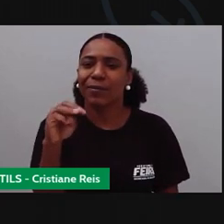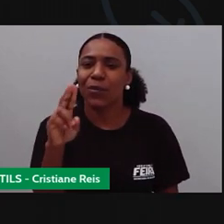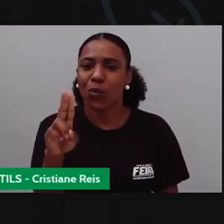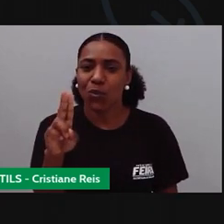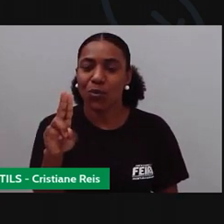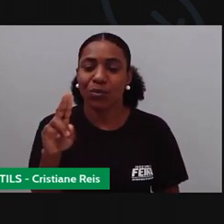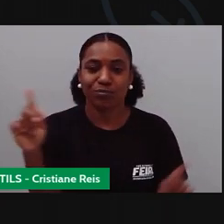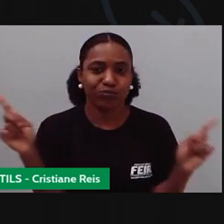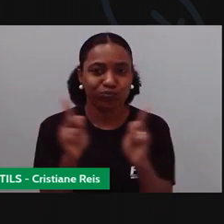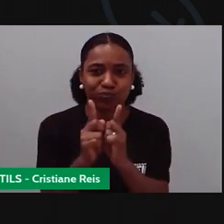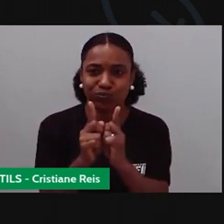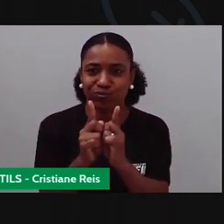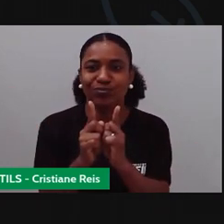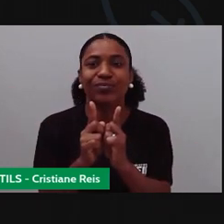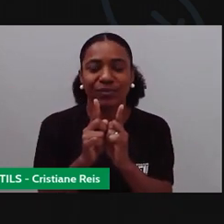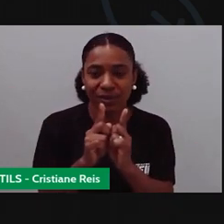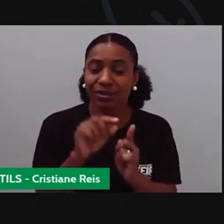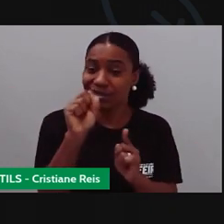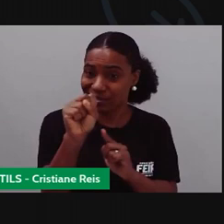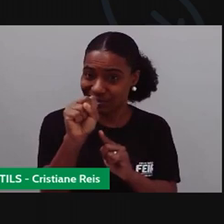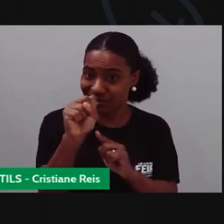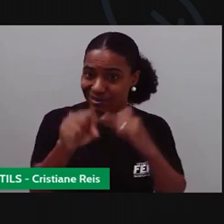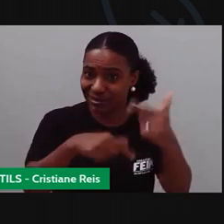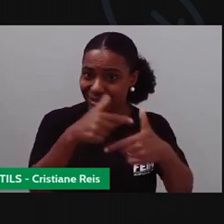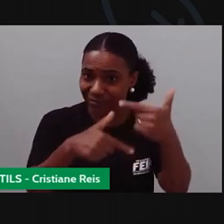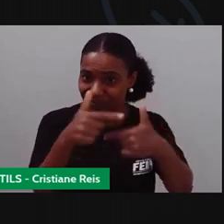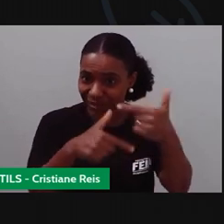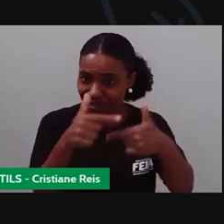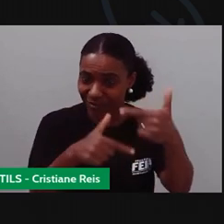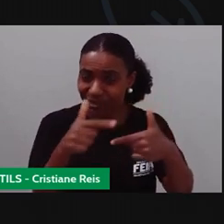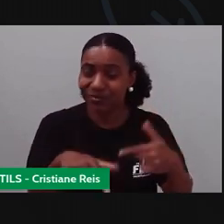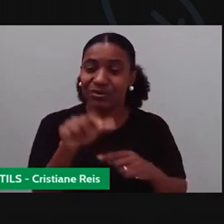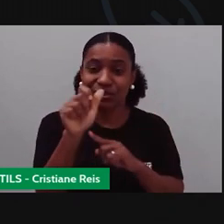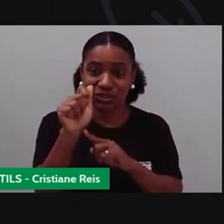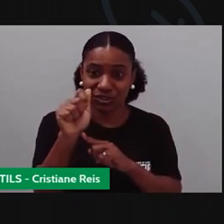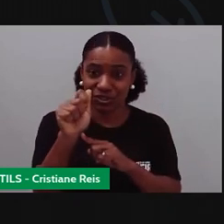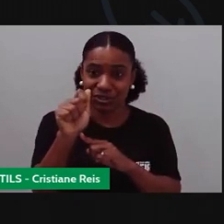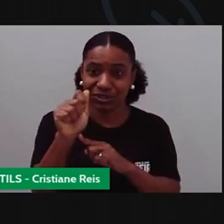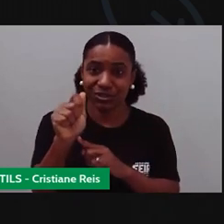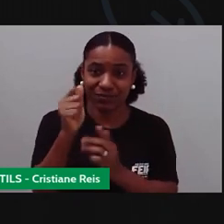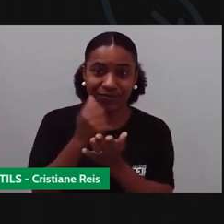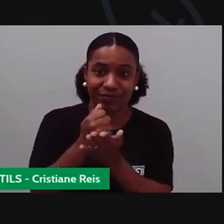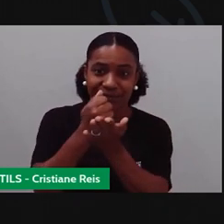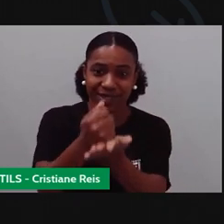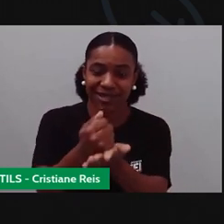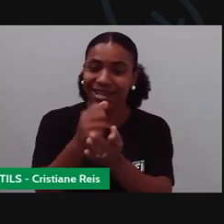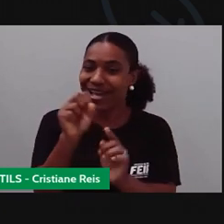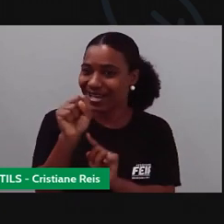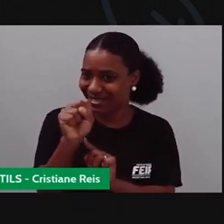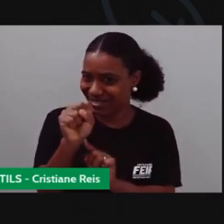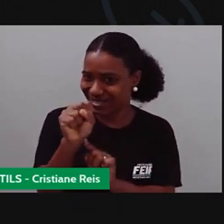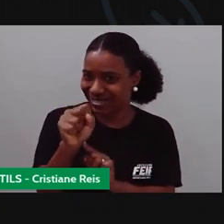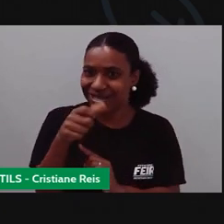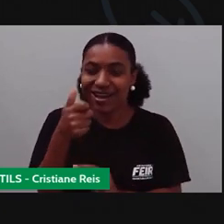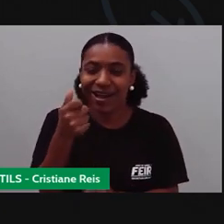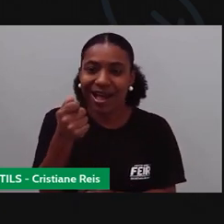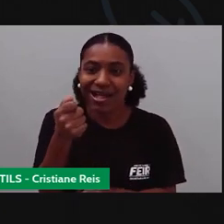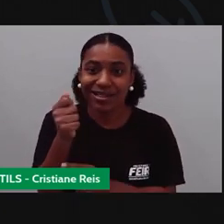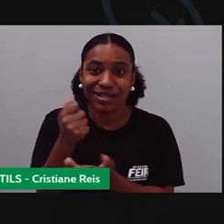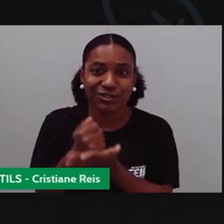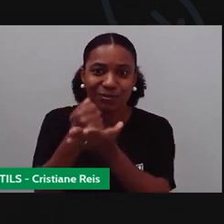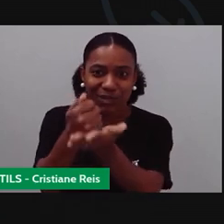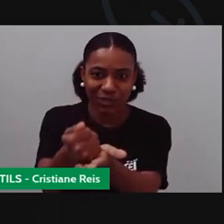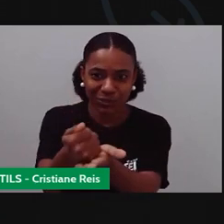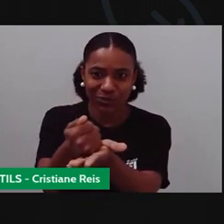abreviação de serviço, né? De atendimento. Serviço começa com S, atendimento com